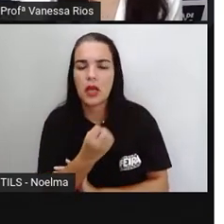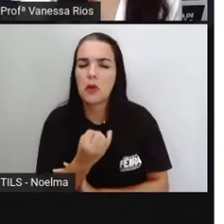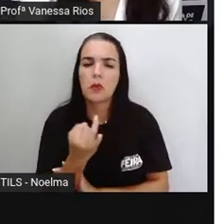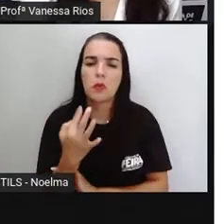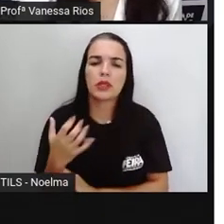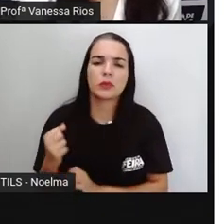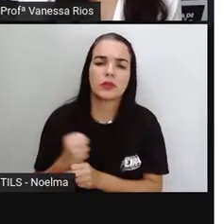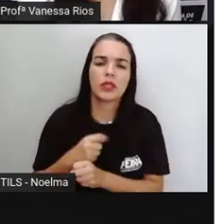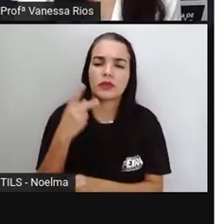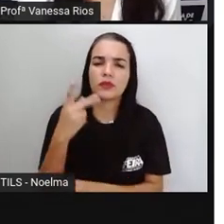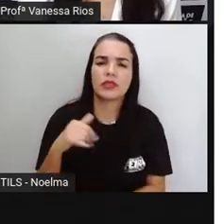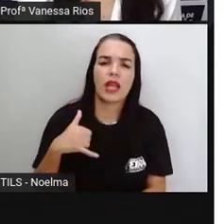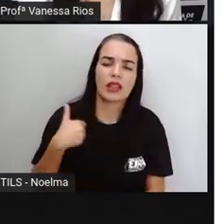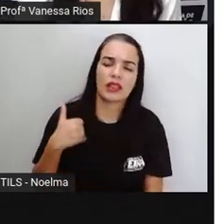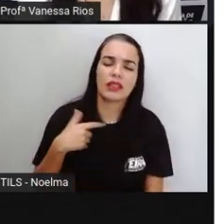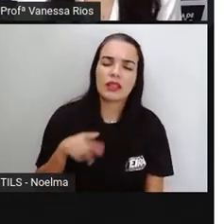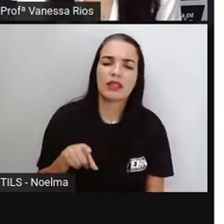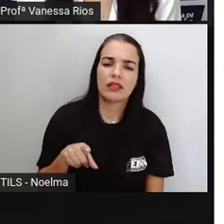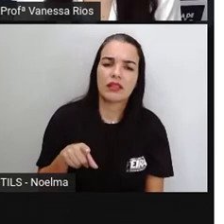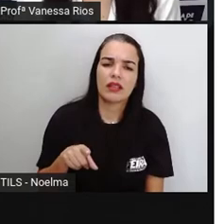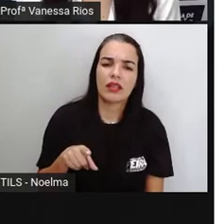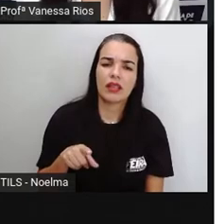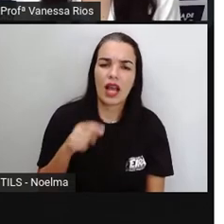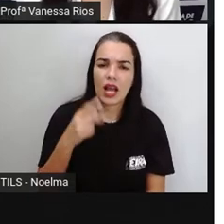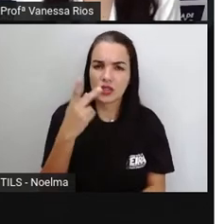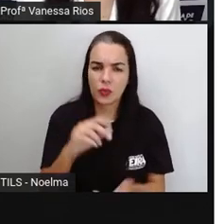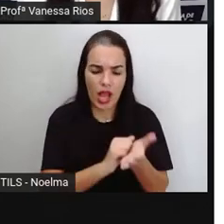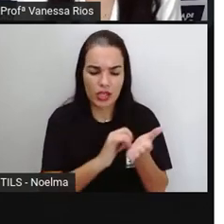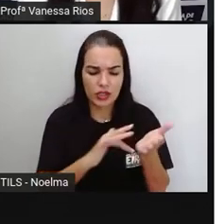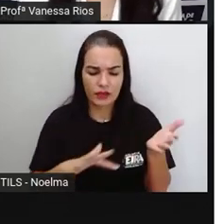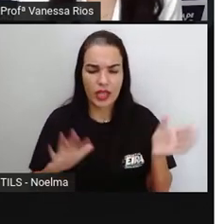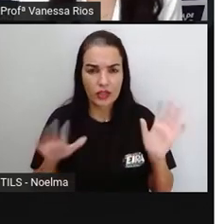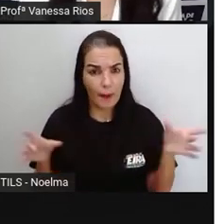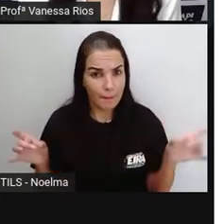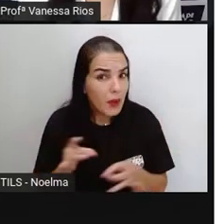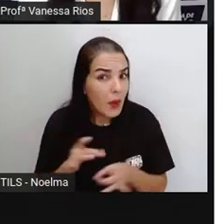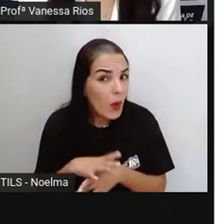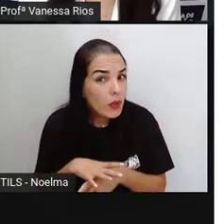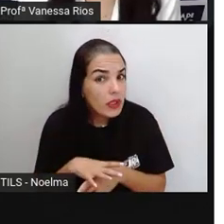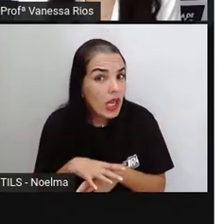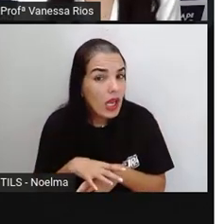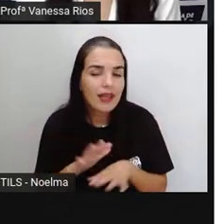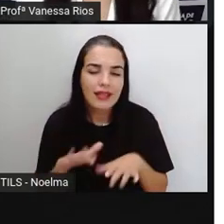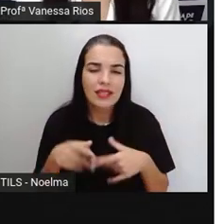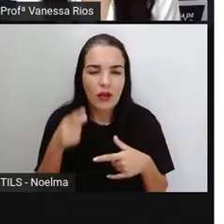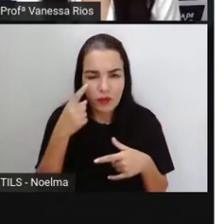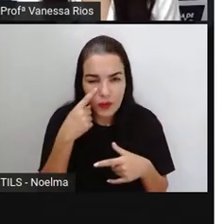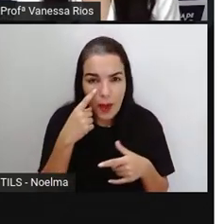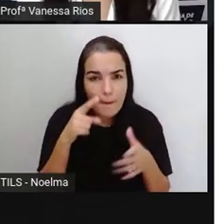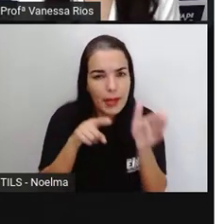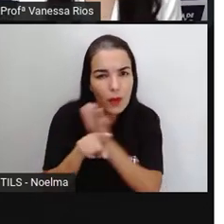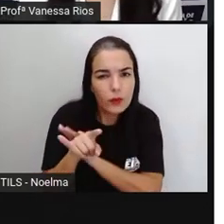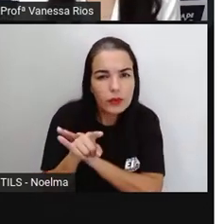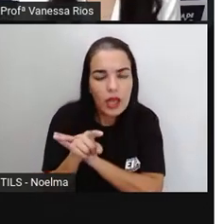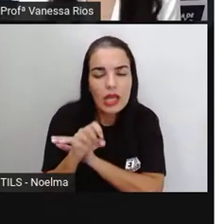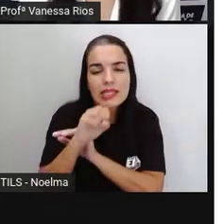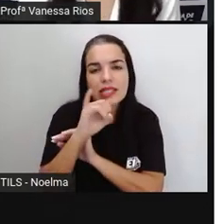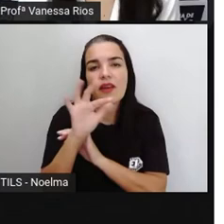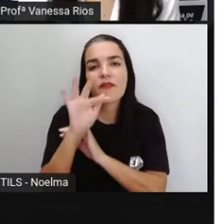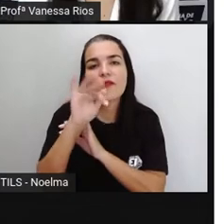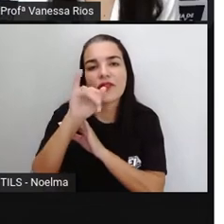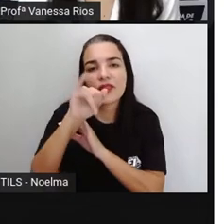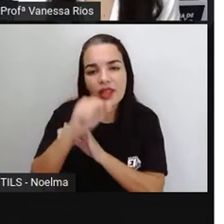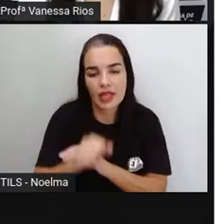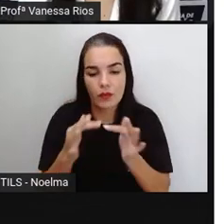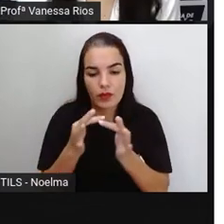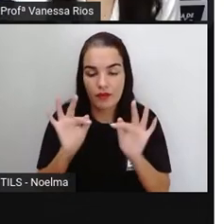anos você tem? A atividade já está pronta? Então, para indicar que isso é uma pergunta, no final da frase, aparece o